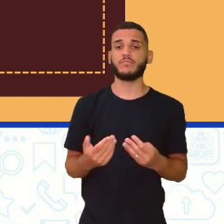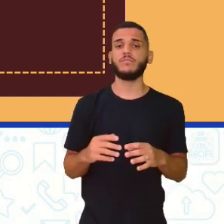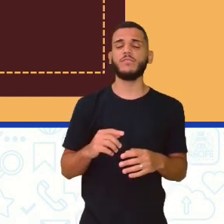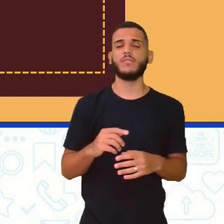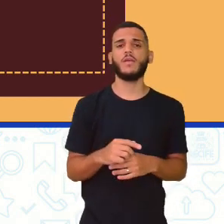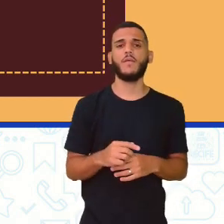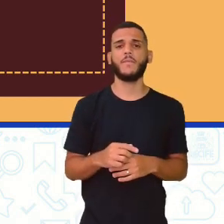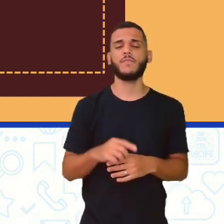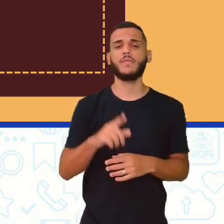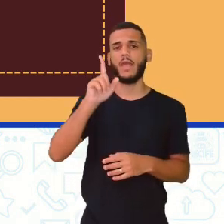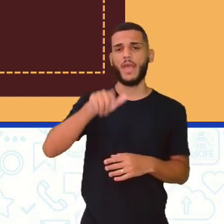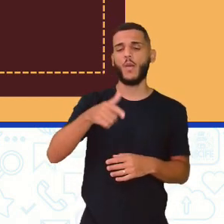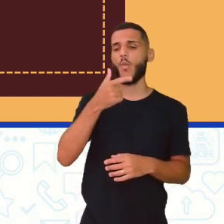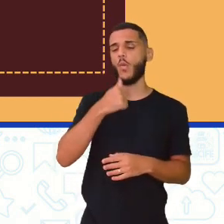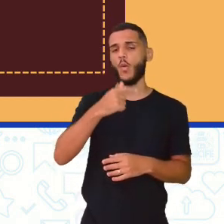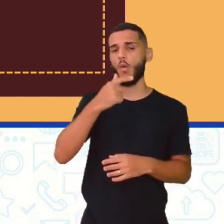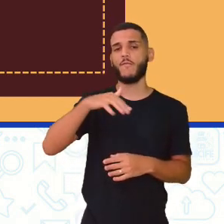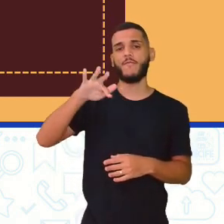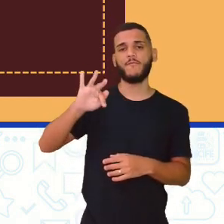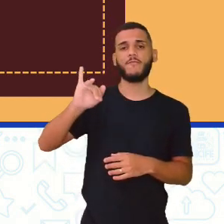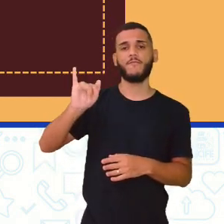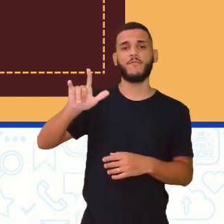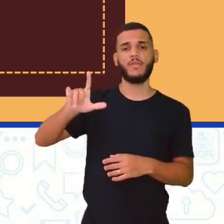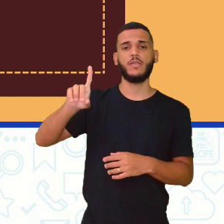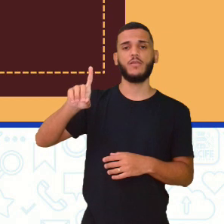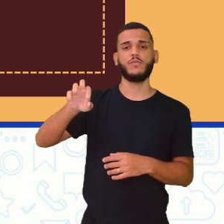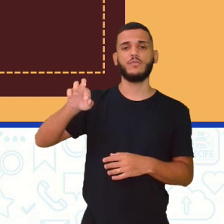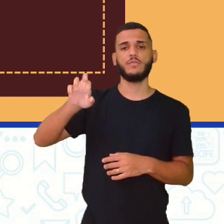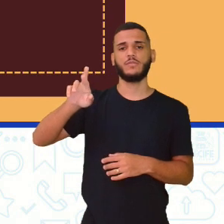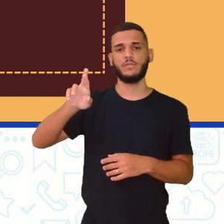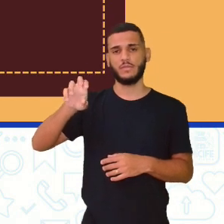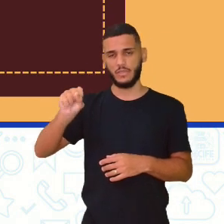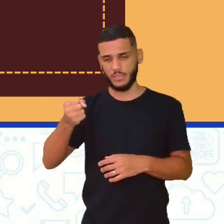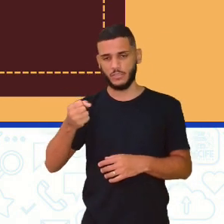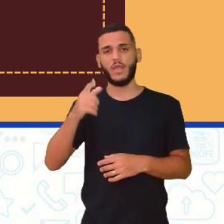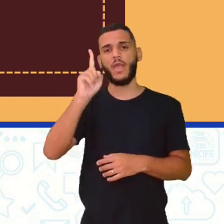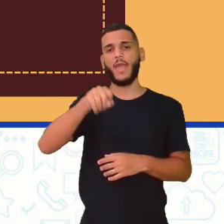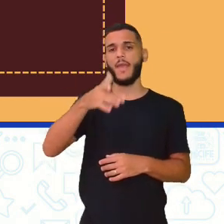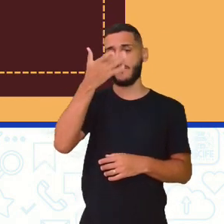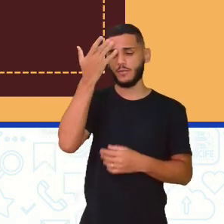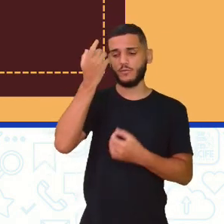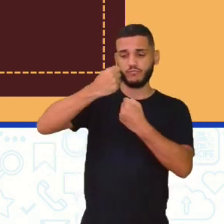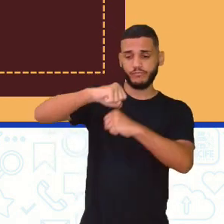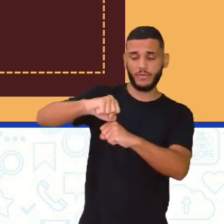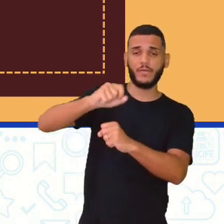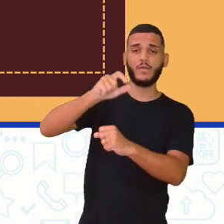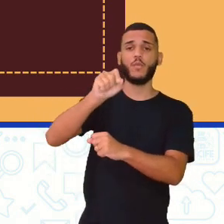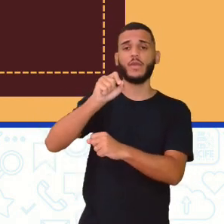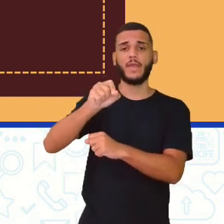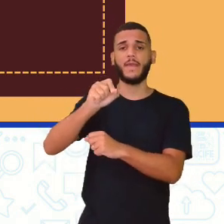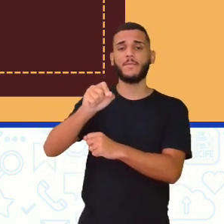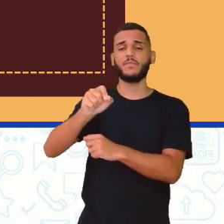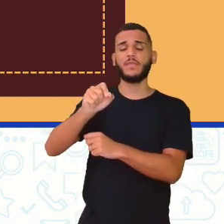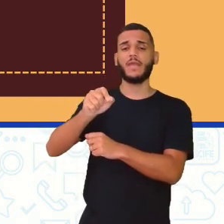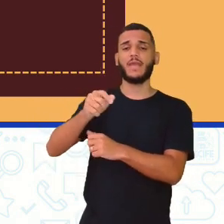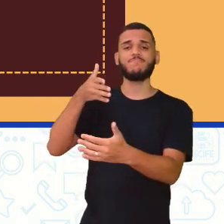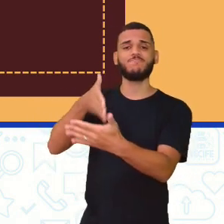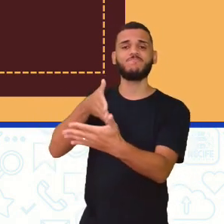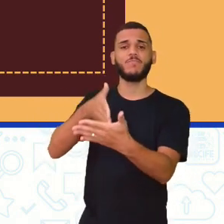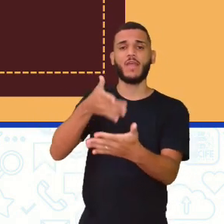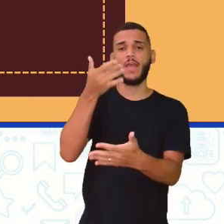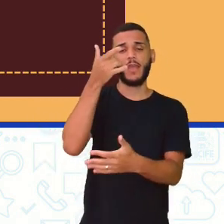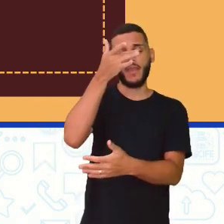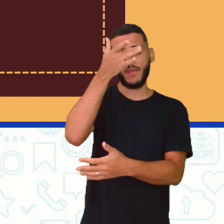esses fielders aí são os defensores que tentam impedir com que aquelas pessoas,